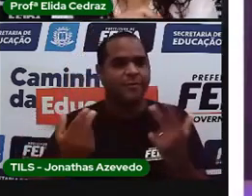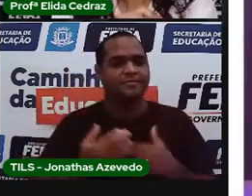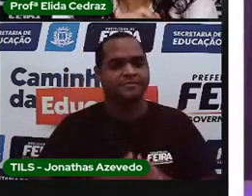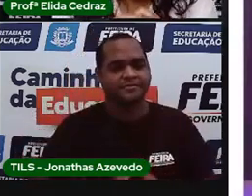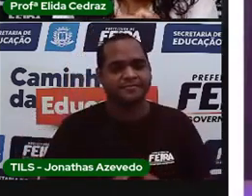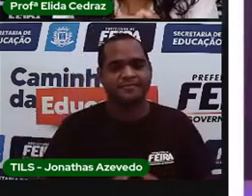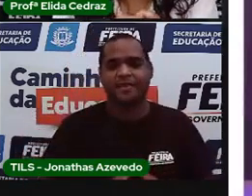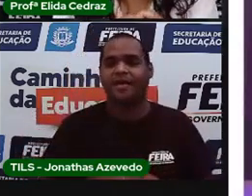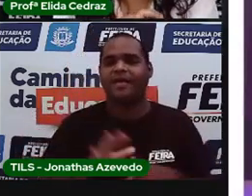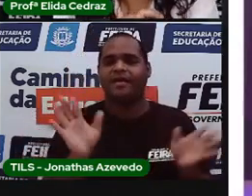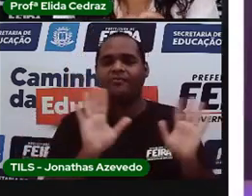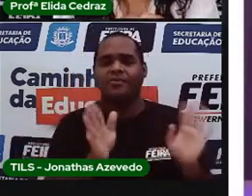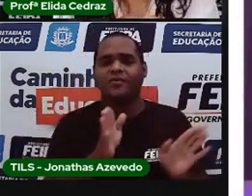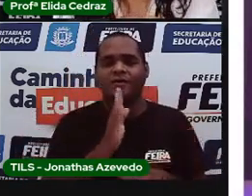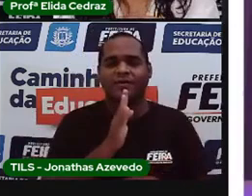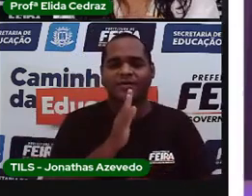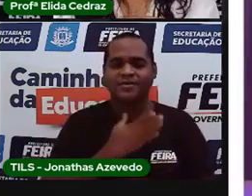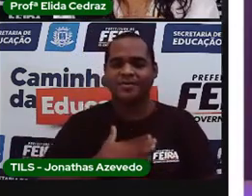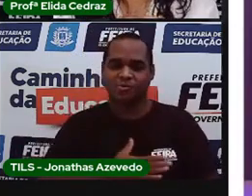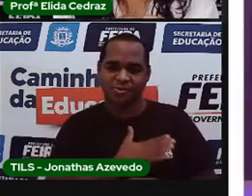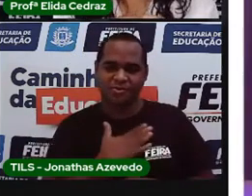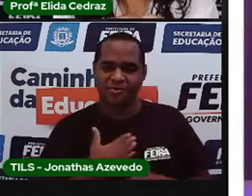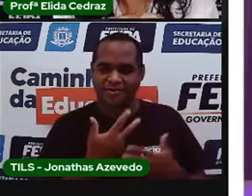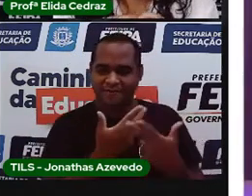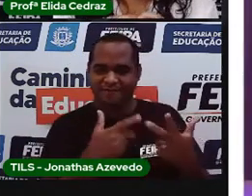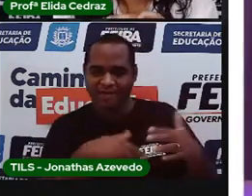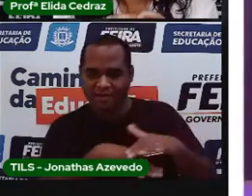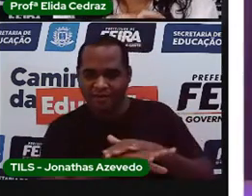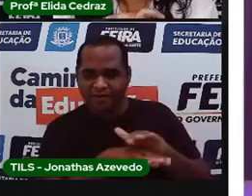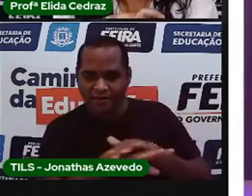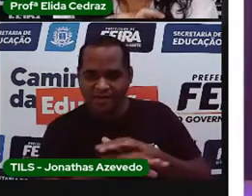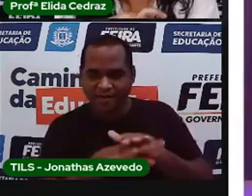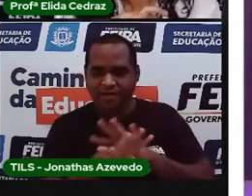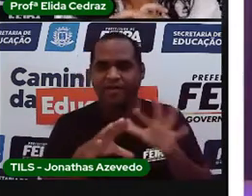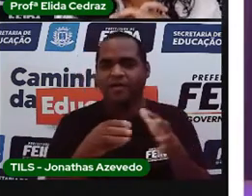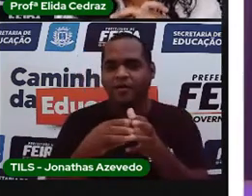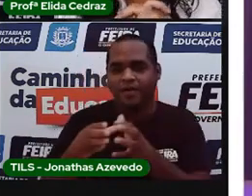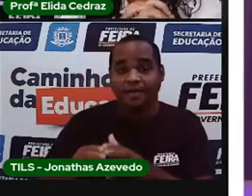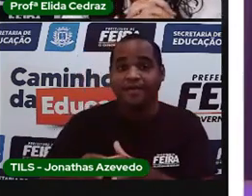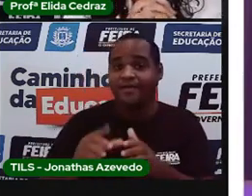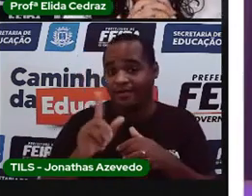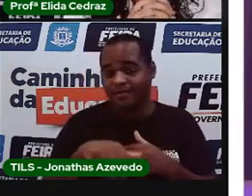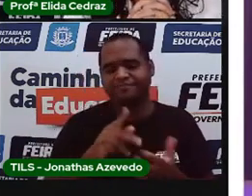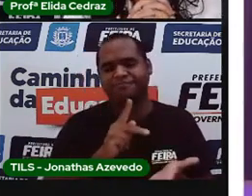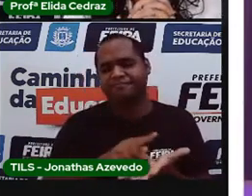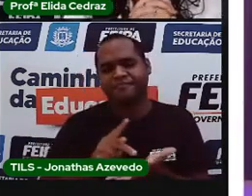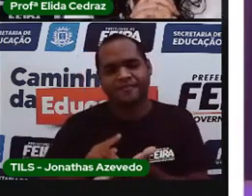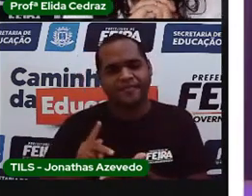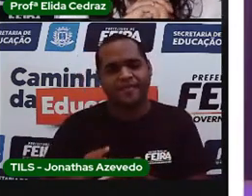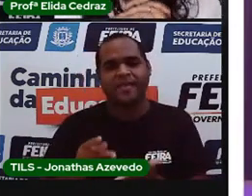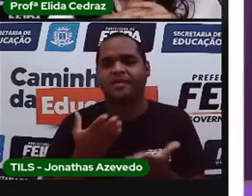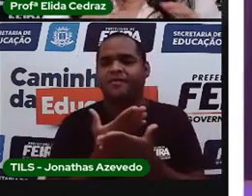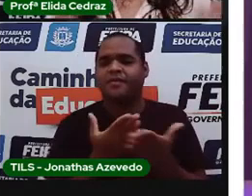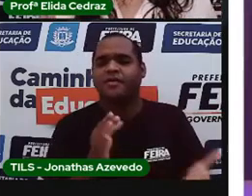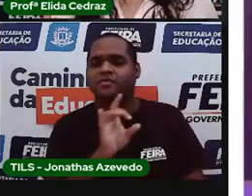Você gostou de conhecer essas comunidades e as suas tradições? É. E as suas?